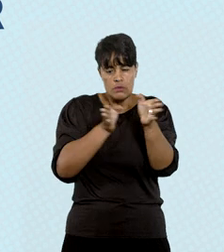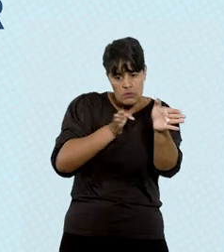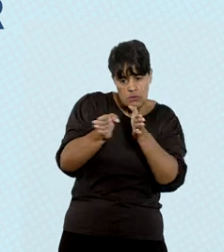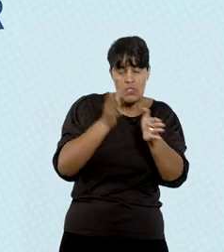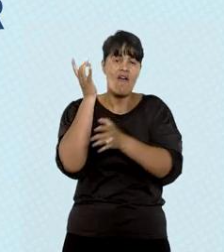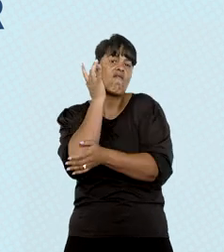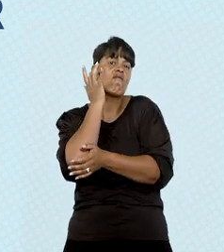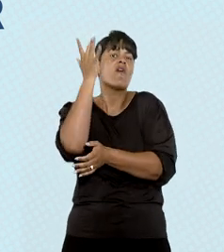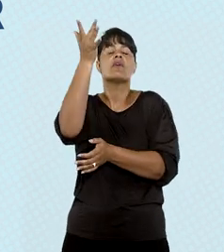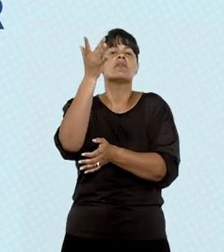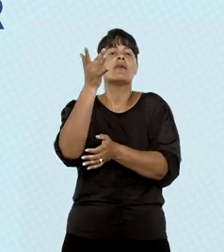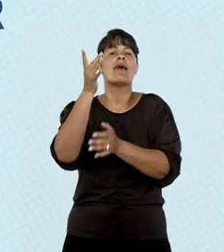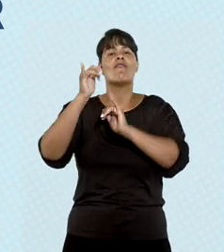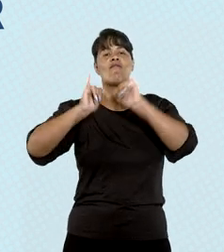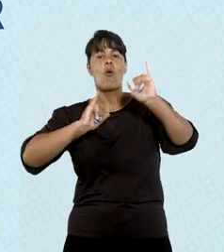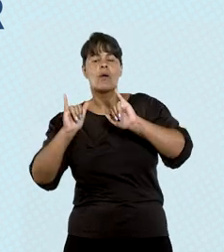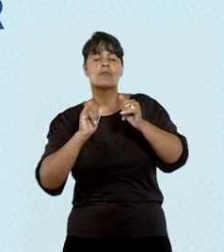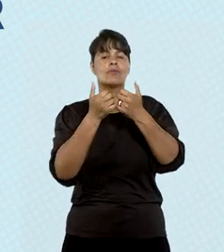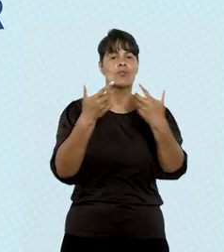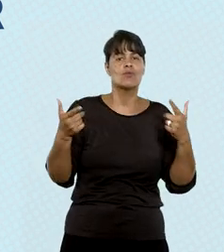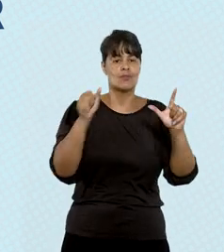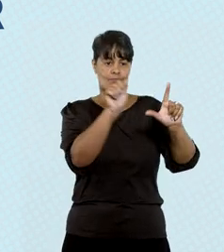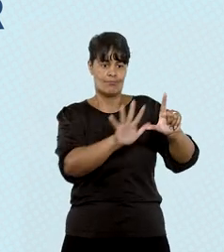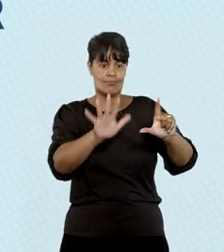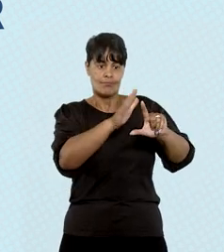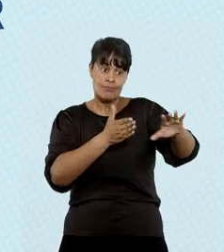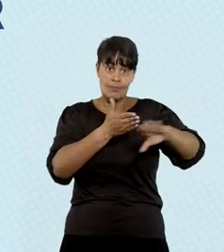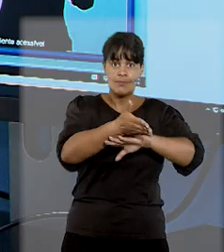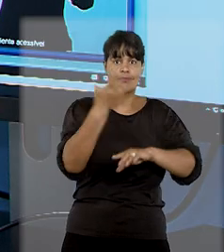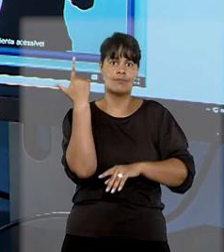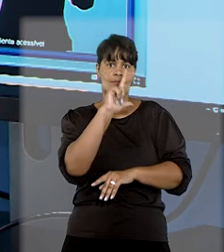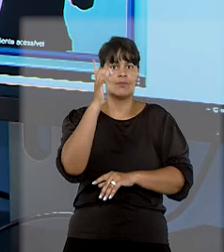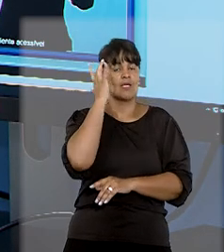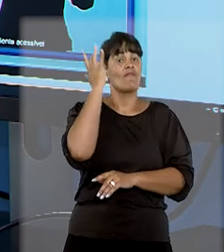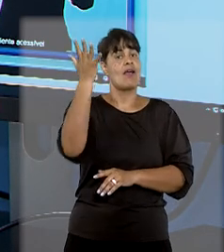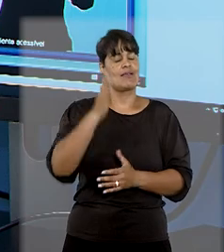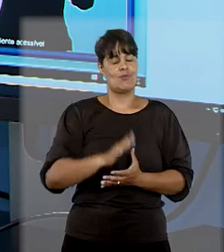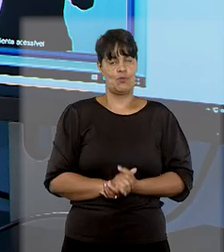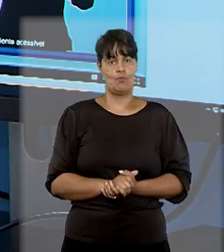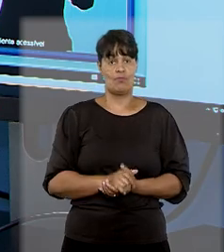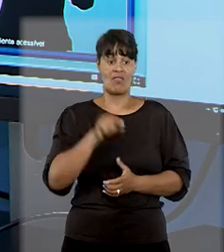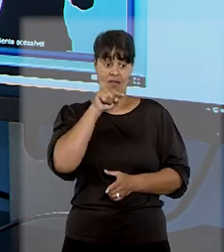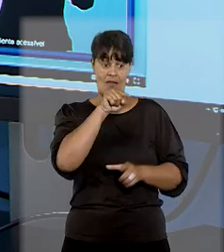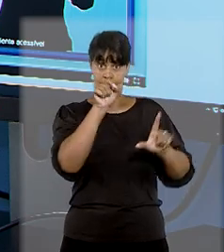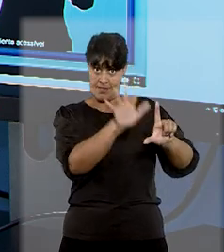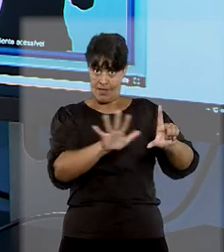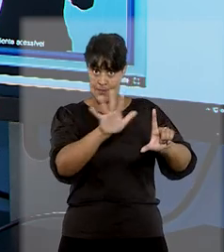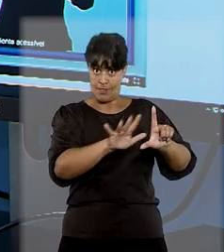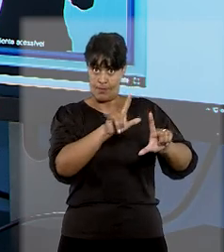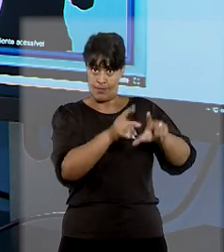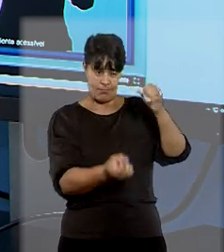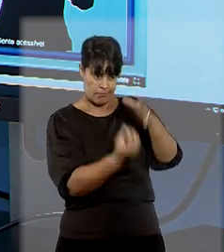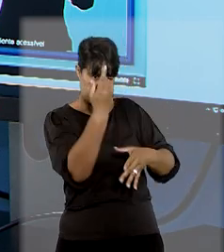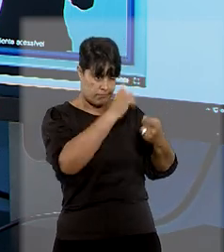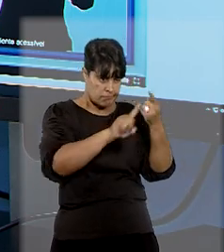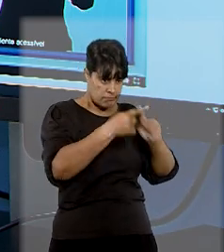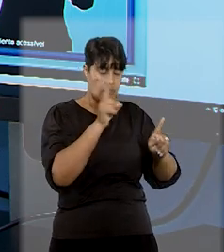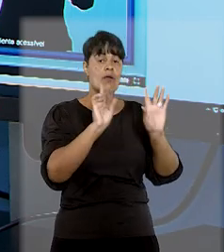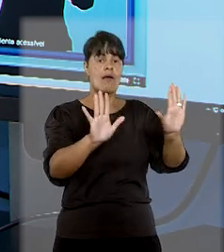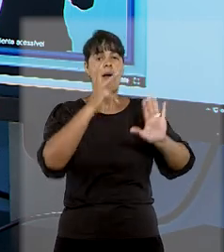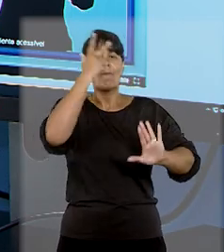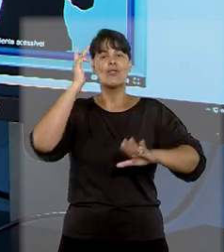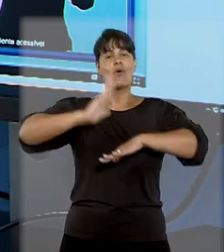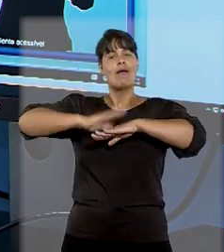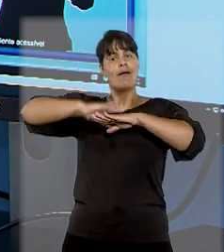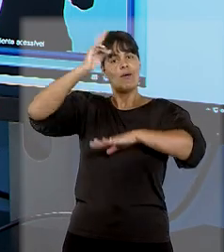acessibilidade para facilitar o acesso à plataforma. Essa interface foi projetada para que a pessoa tivesse